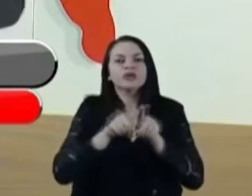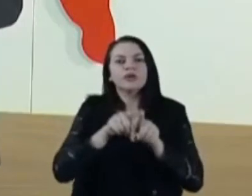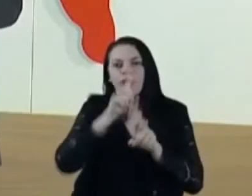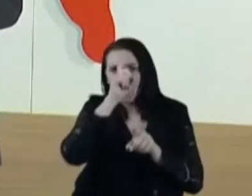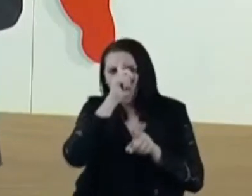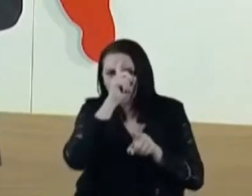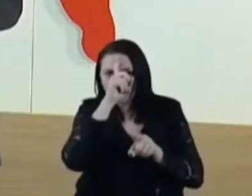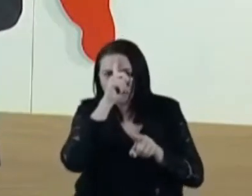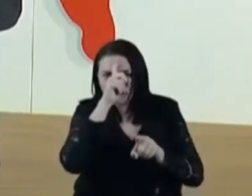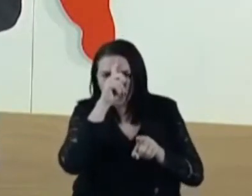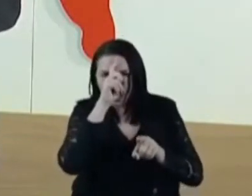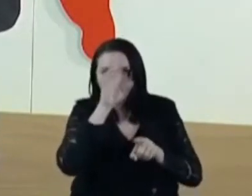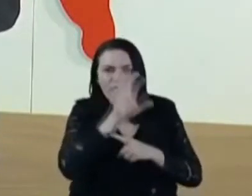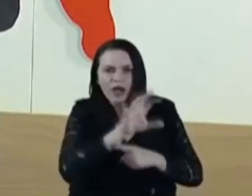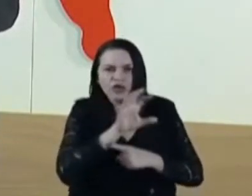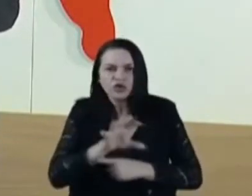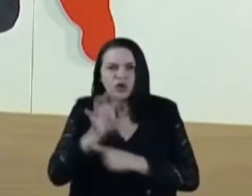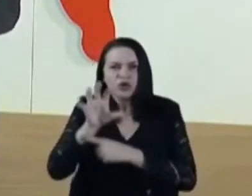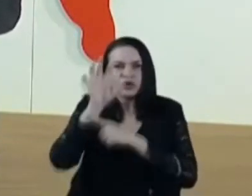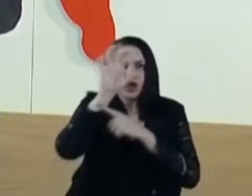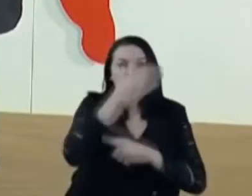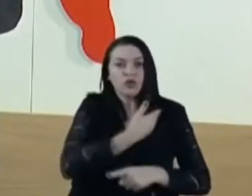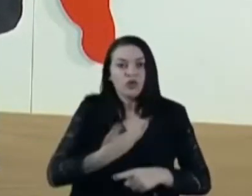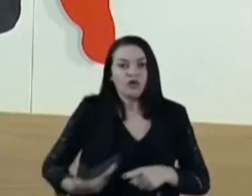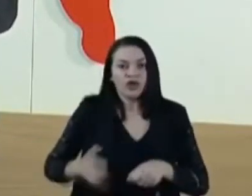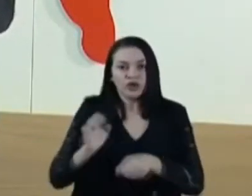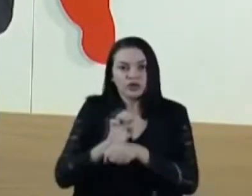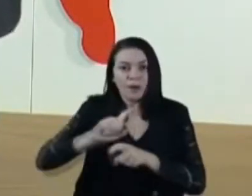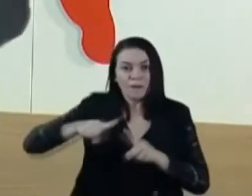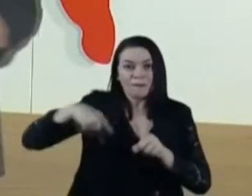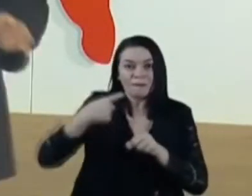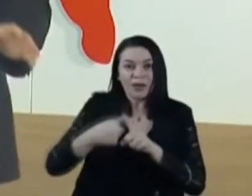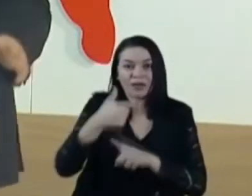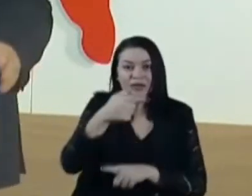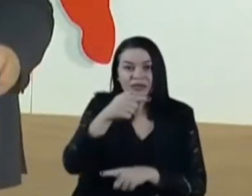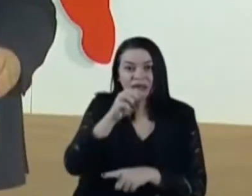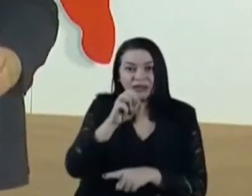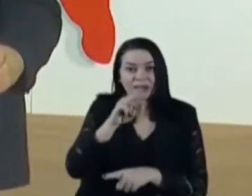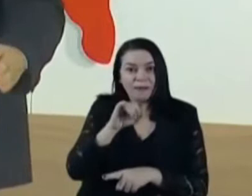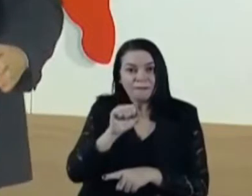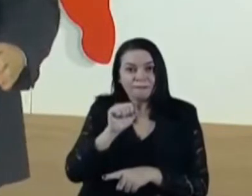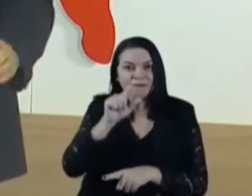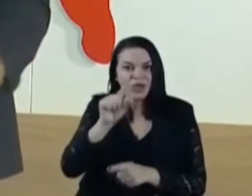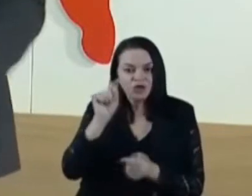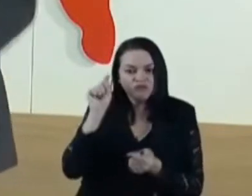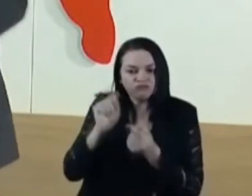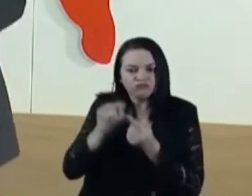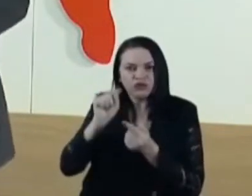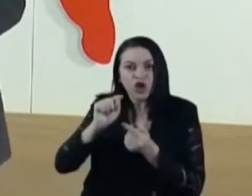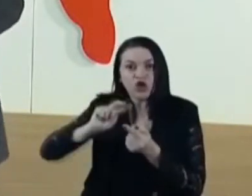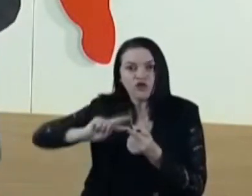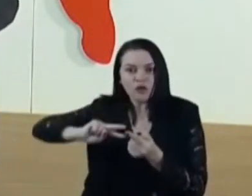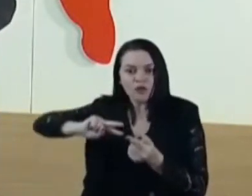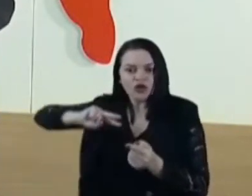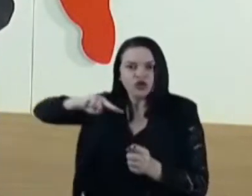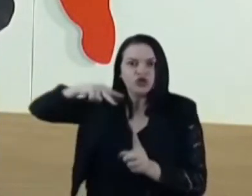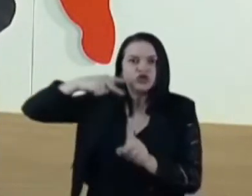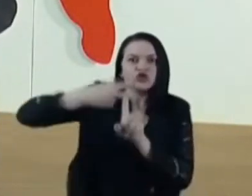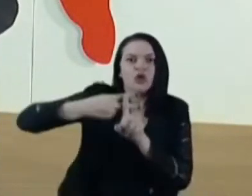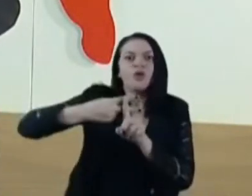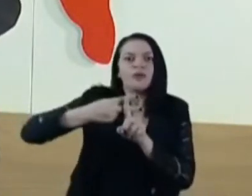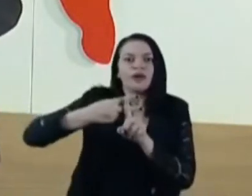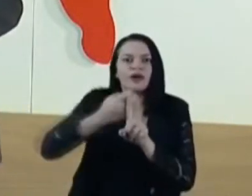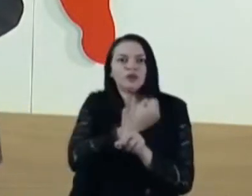hospitais regionais do governo do estado mais 70 mil testes, ou seja, praticamente vamos dobrar o número de